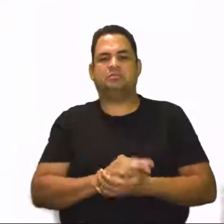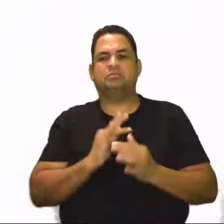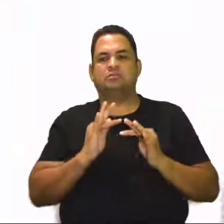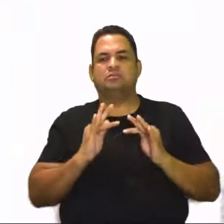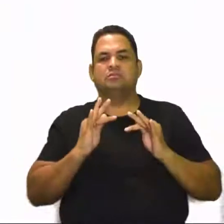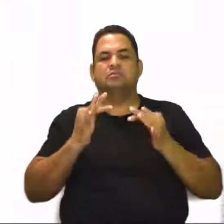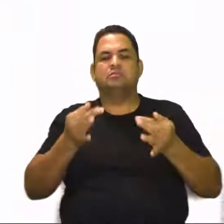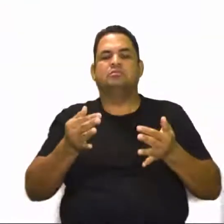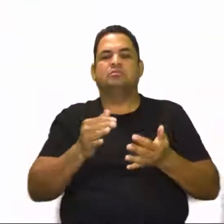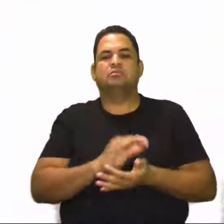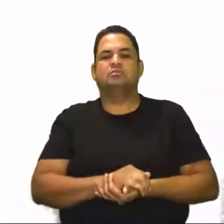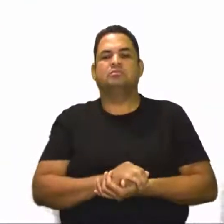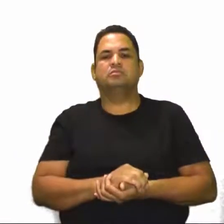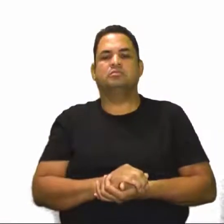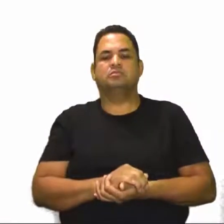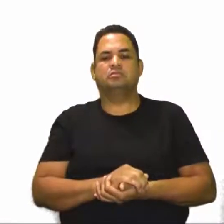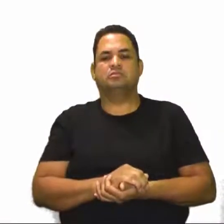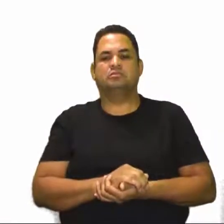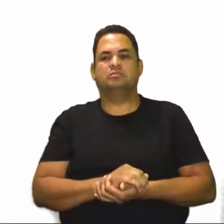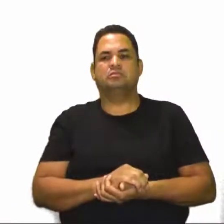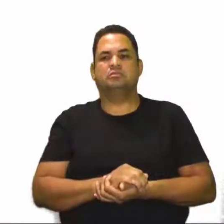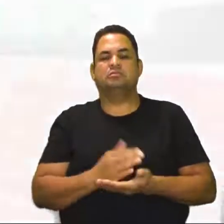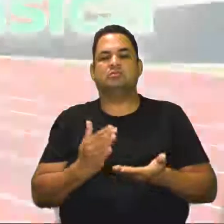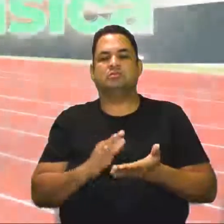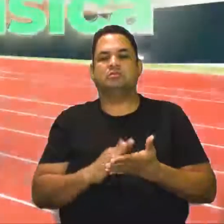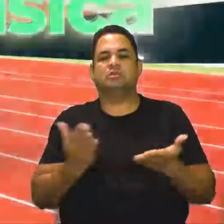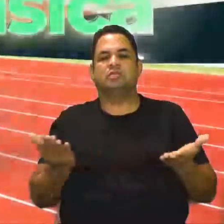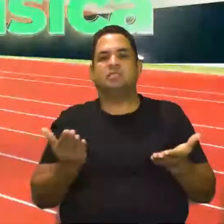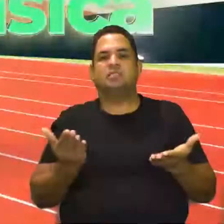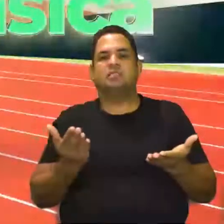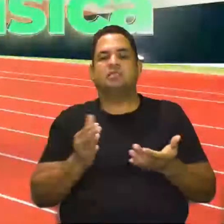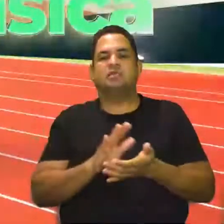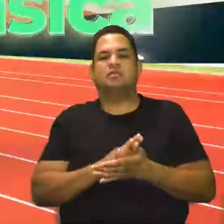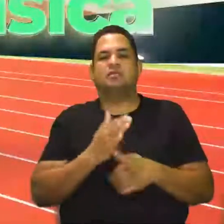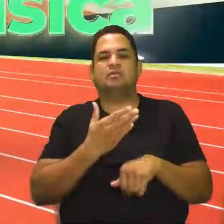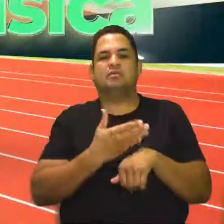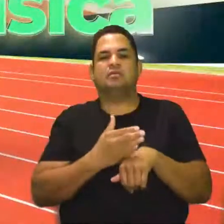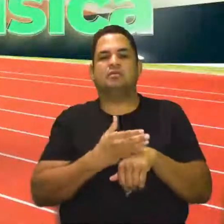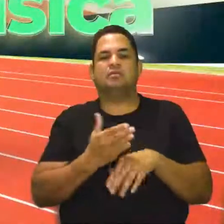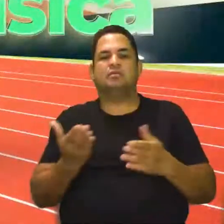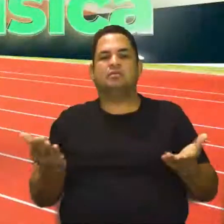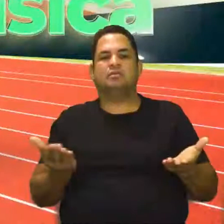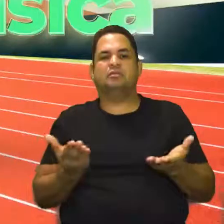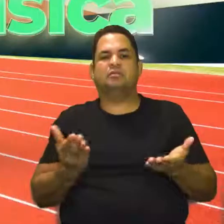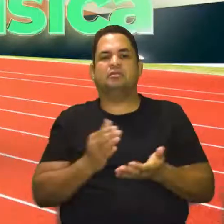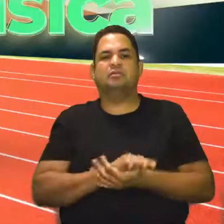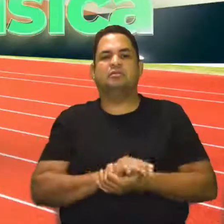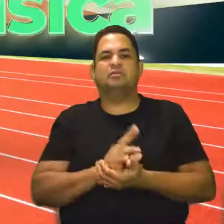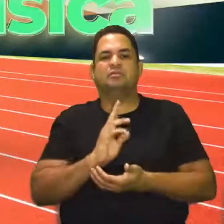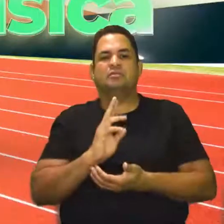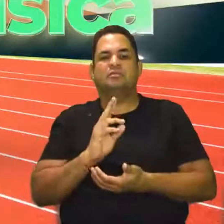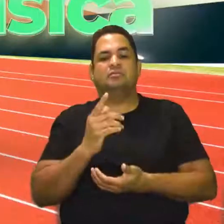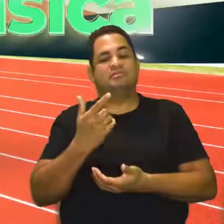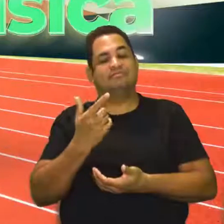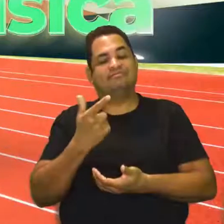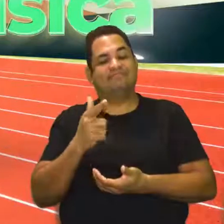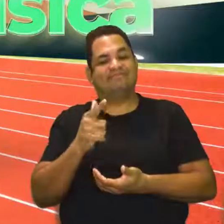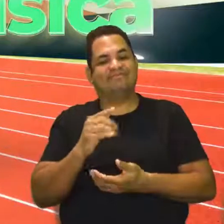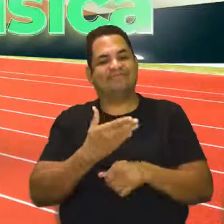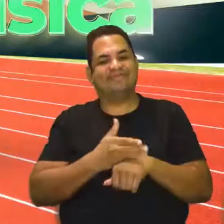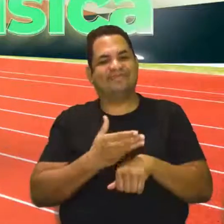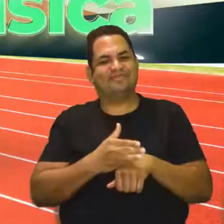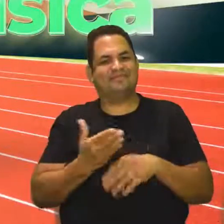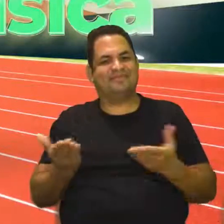fechamos, né, professora? Fechamos. E chegamos aqui na hora da prática já, sem ter a prática.